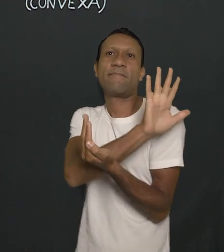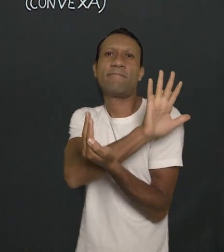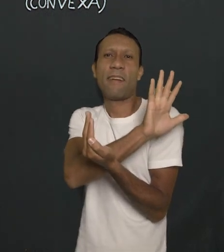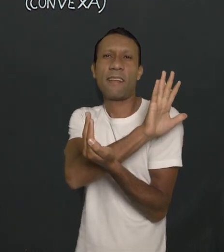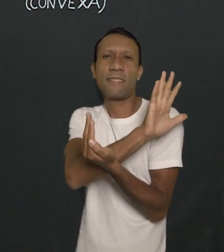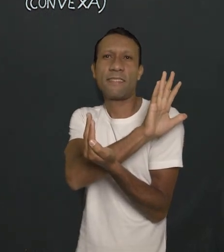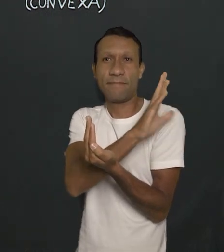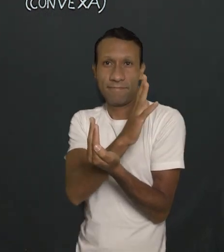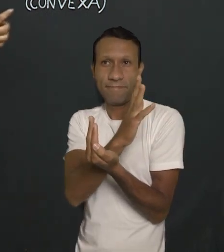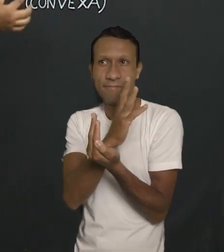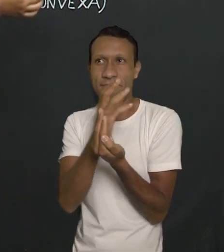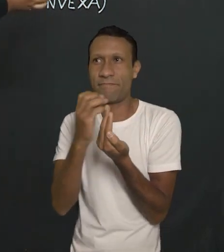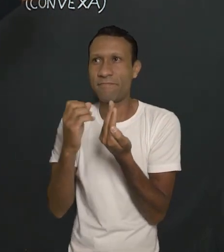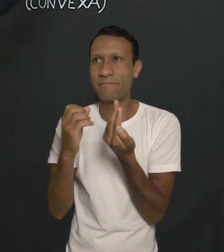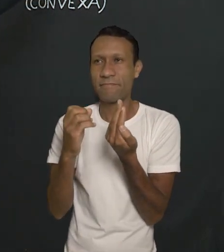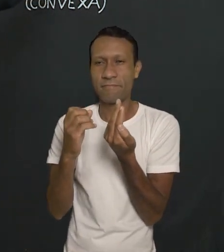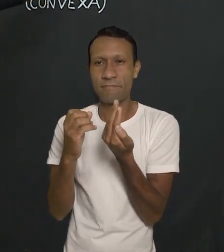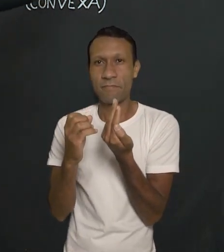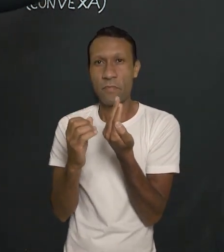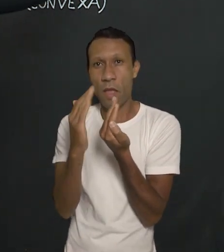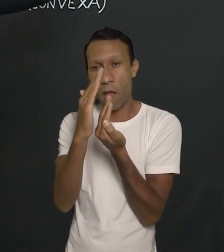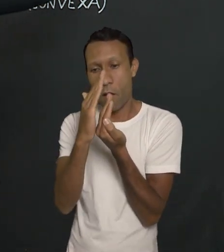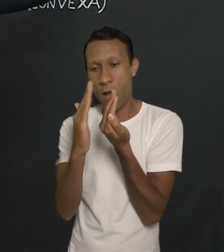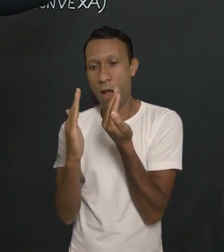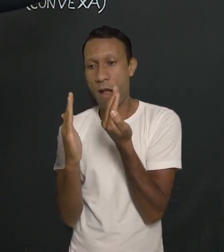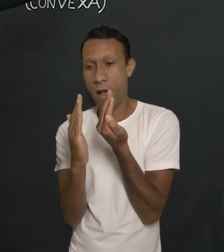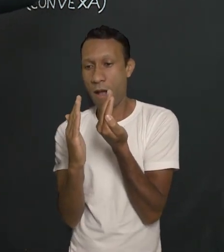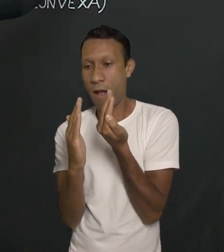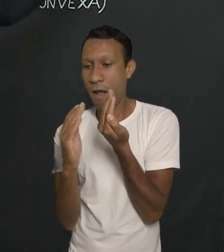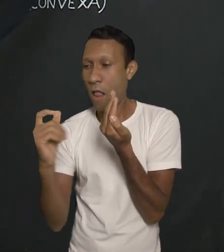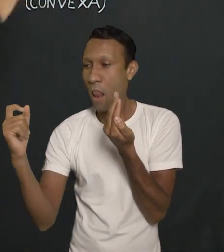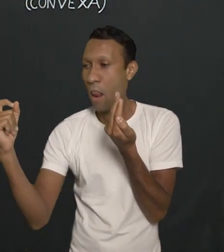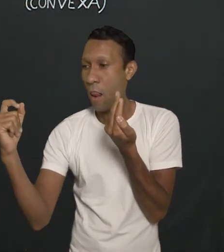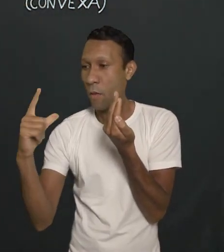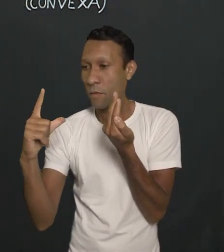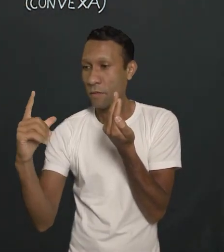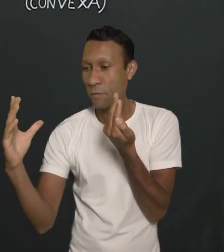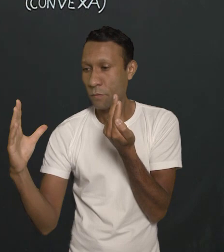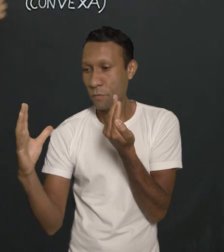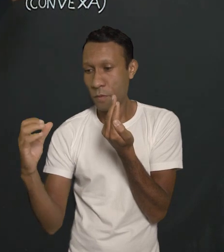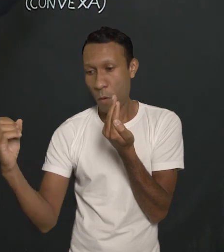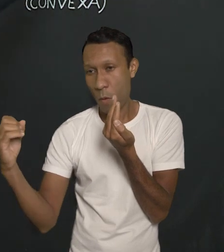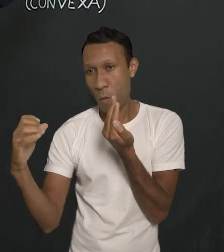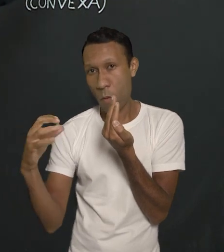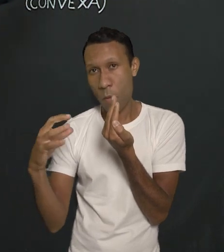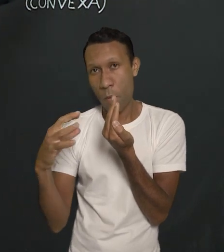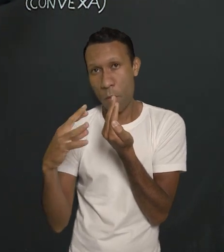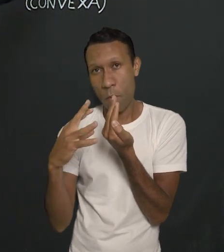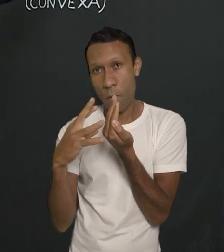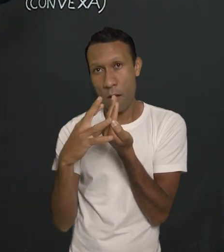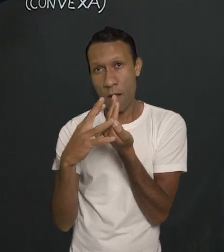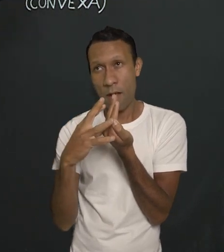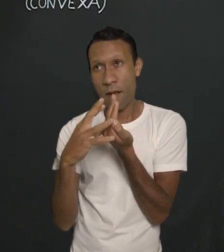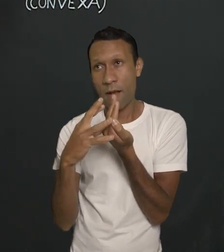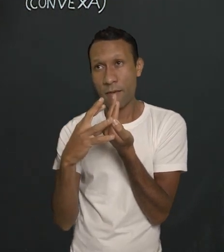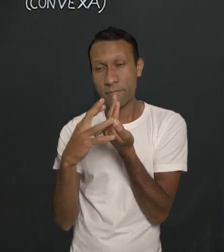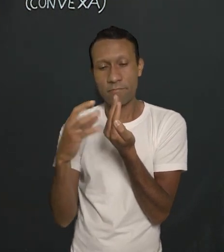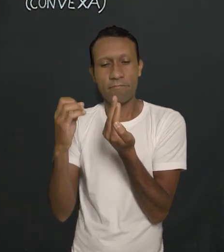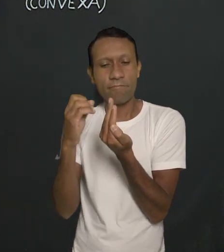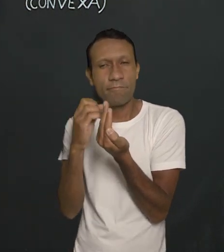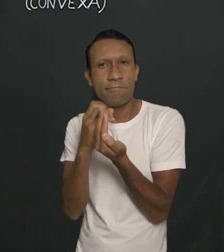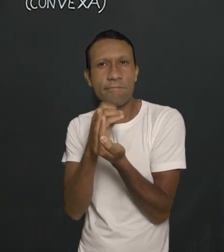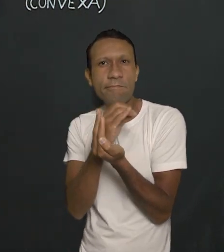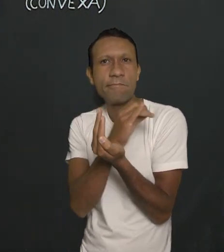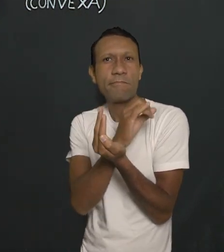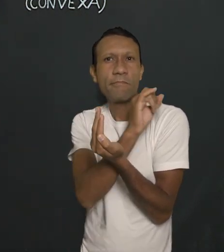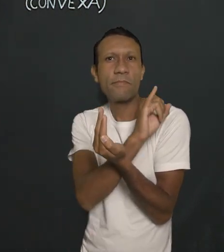se forma um pouco mais perto. Então, coloquei a minha lente convergente, chamada lente de borda fina. A imagem, então, vai convergir